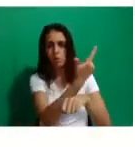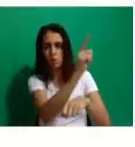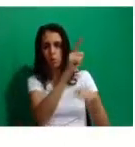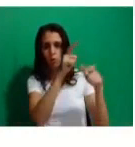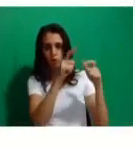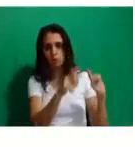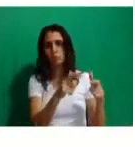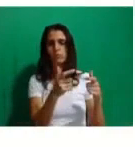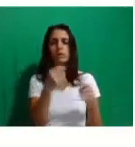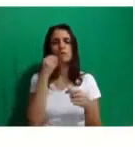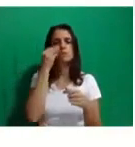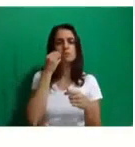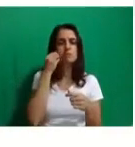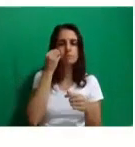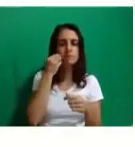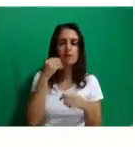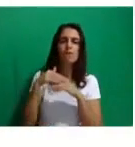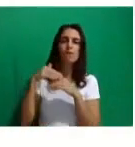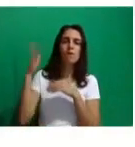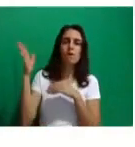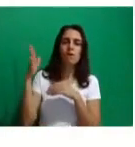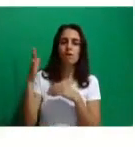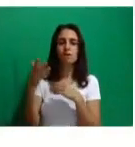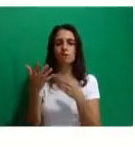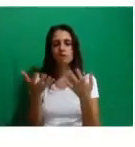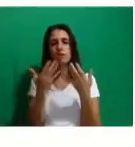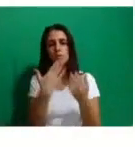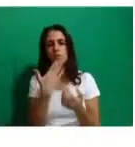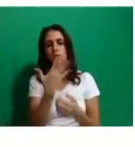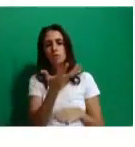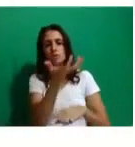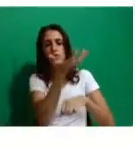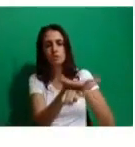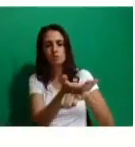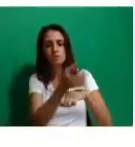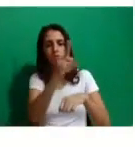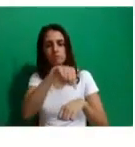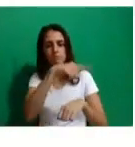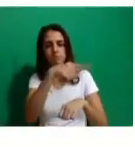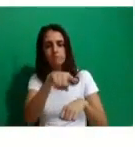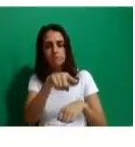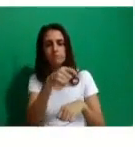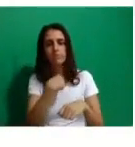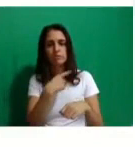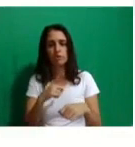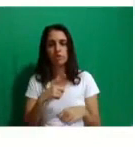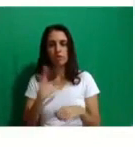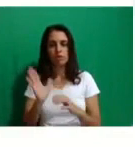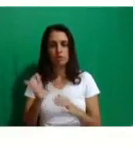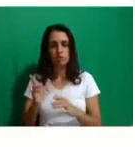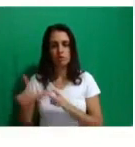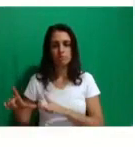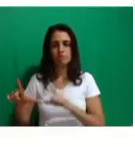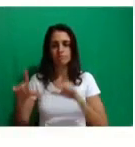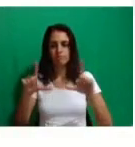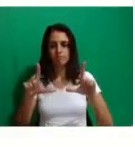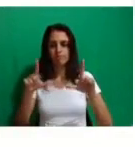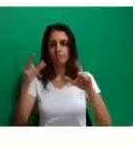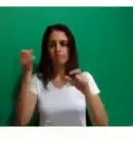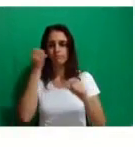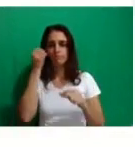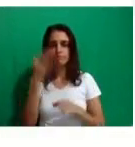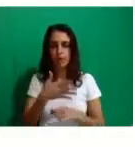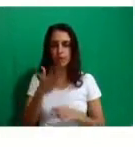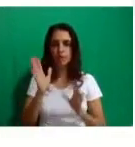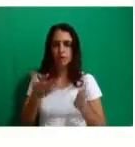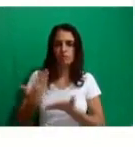experiência fora e quer pedir o aproveitamento, fora o aqui dentro do IFES mesmo, né? Quer pedir o aproveitamento